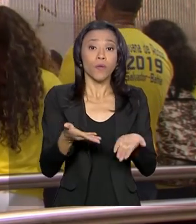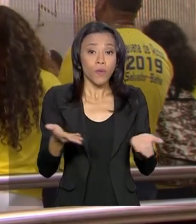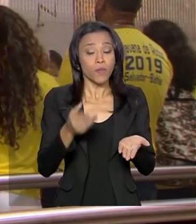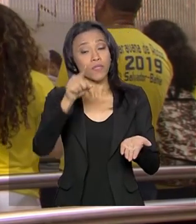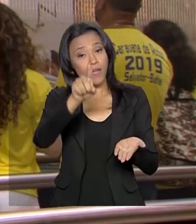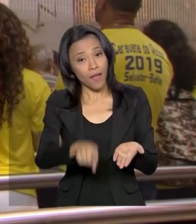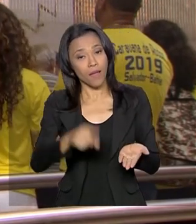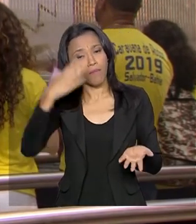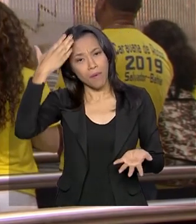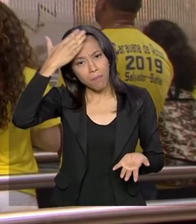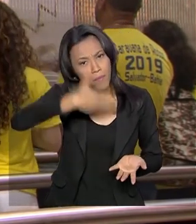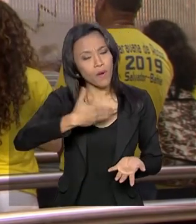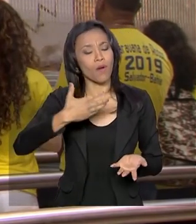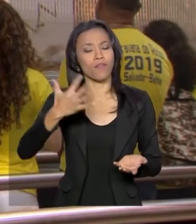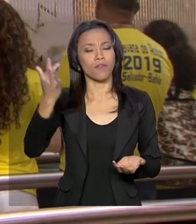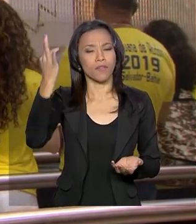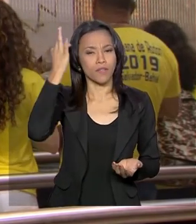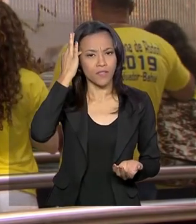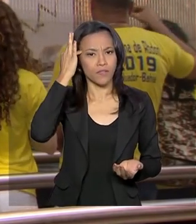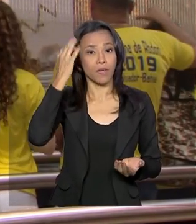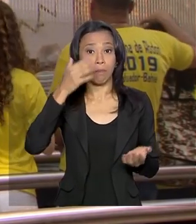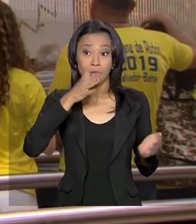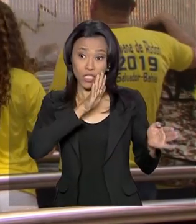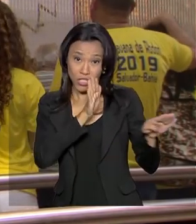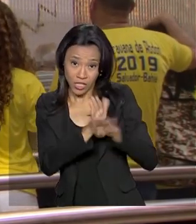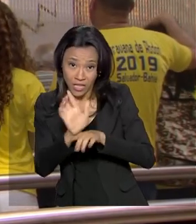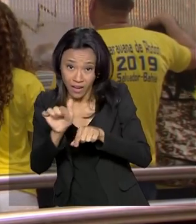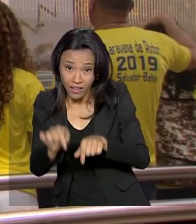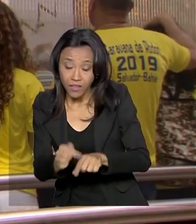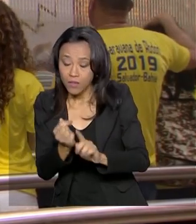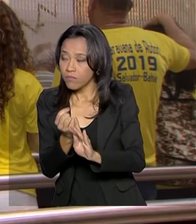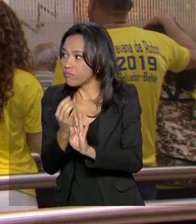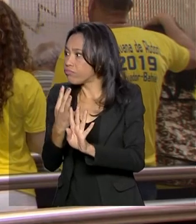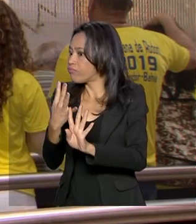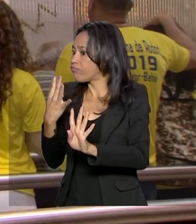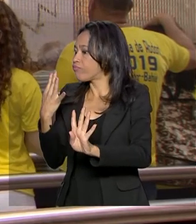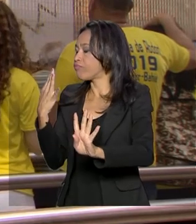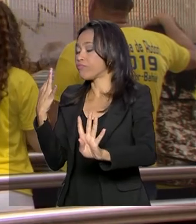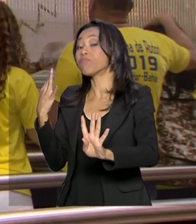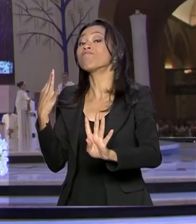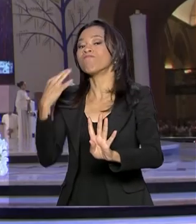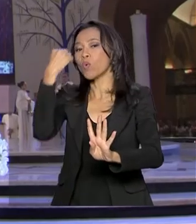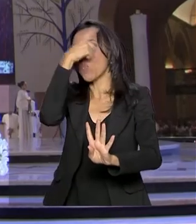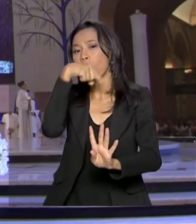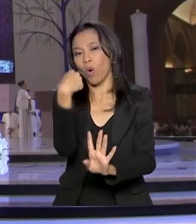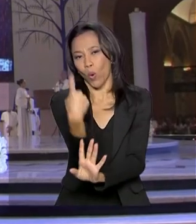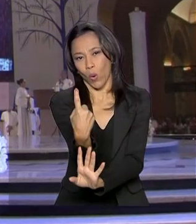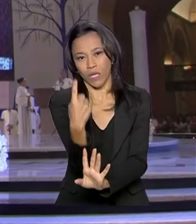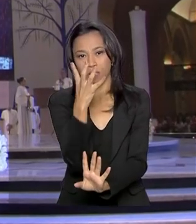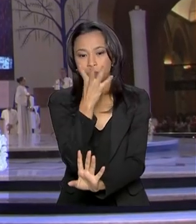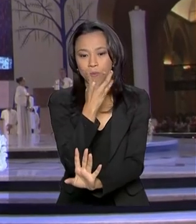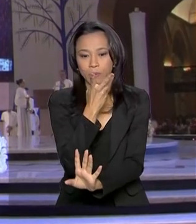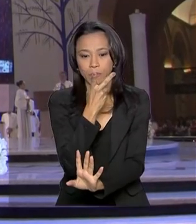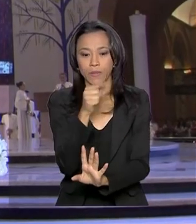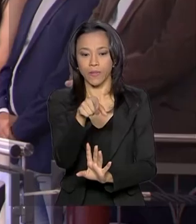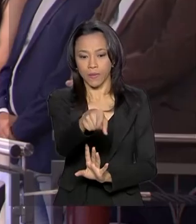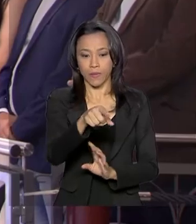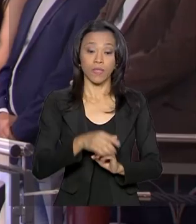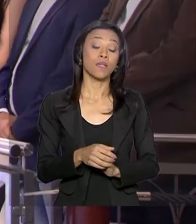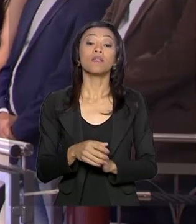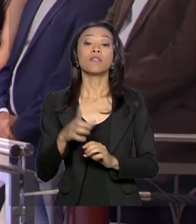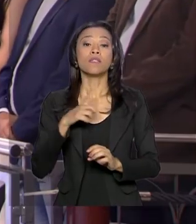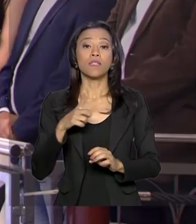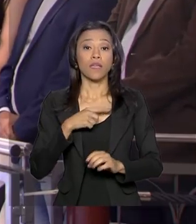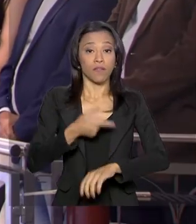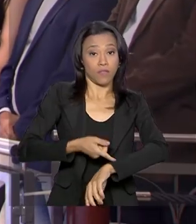mais uma prova de fé, porque pra chegar até aqui, a fila está demorando cerca de uma hora. Foram seis missas ao longo do dia. A